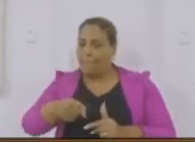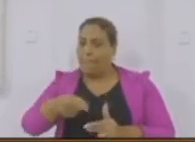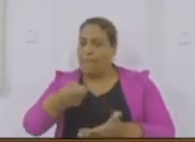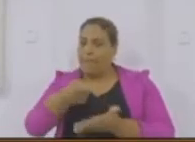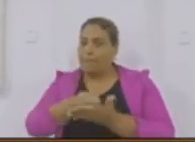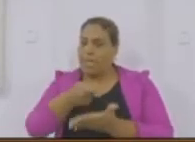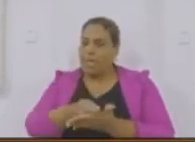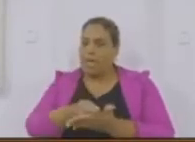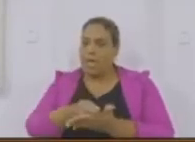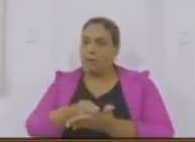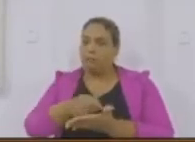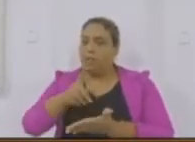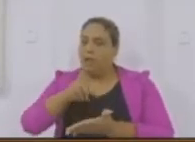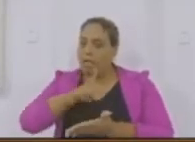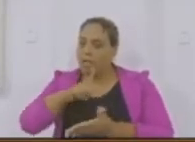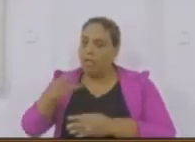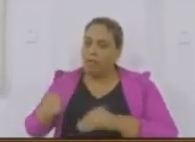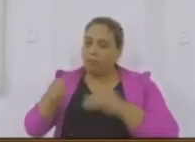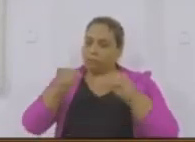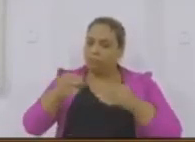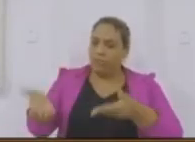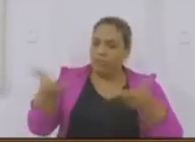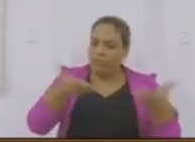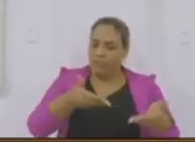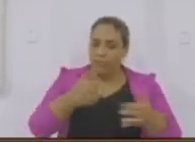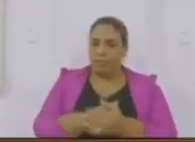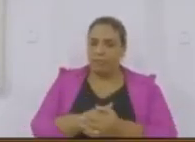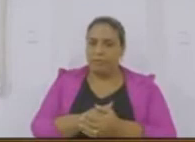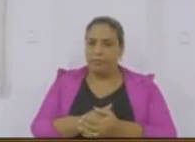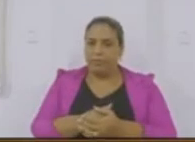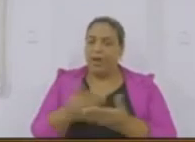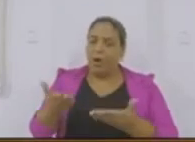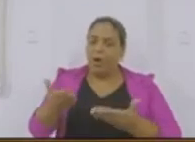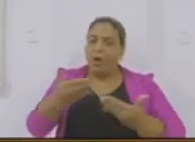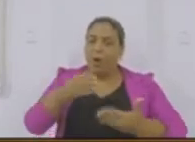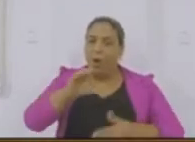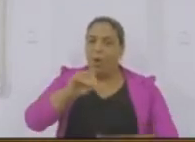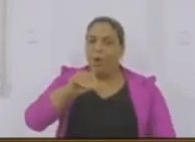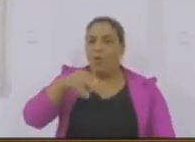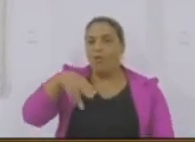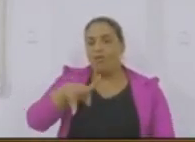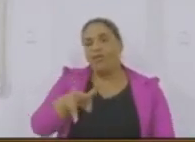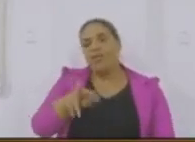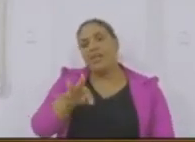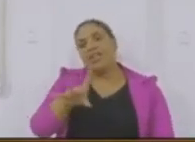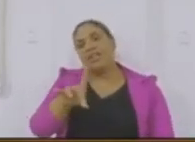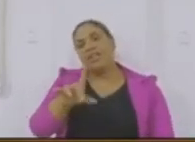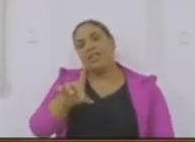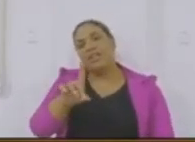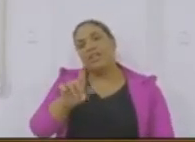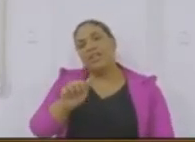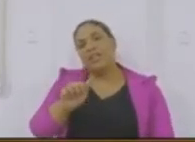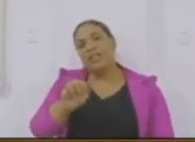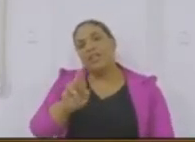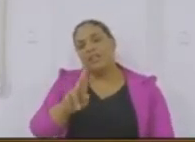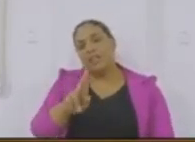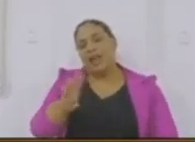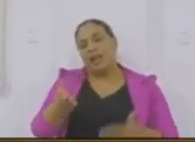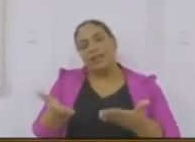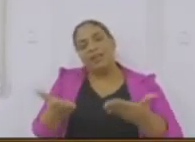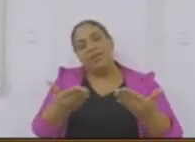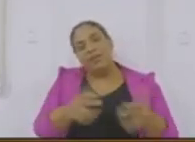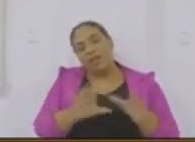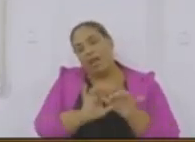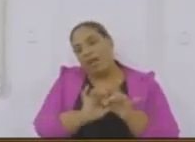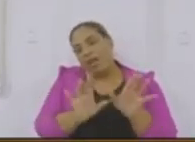tirar o pedido de urgência especial, passar para a Câmara. Às vezes, chega uma situação de urgência especial, se eu não me engano, já votamos